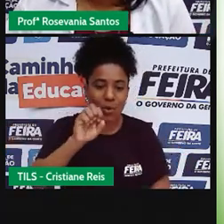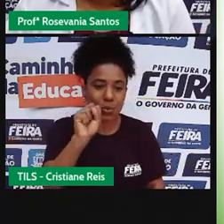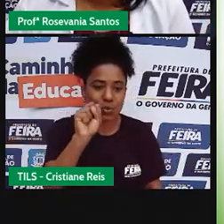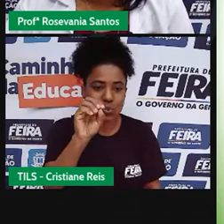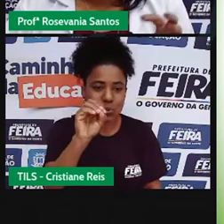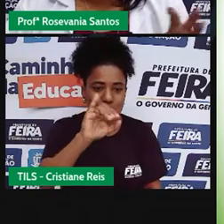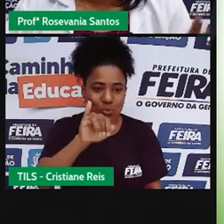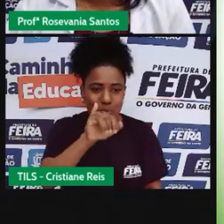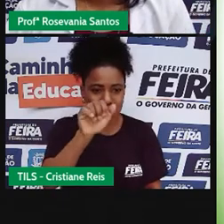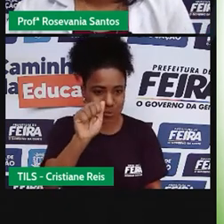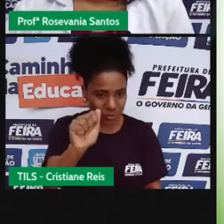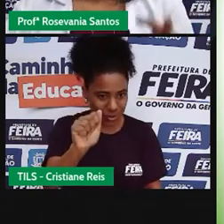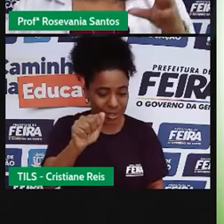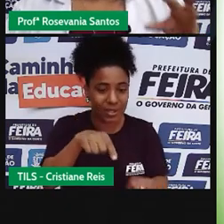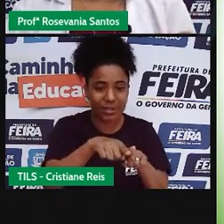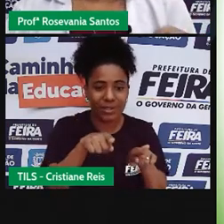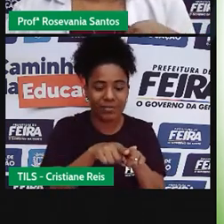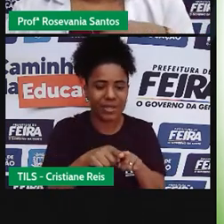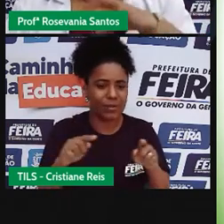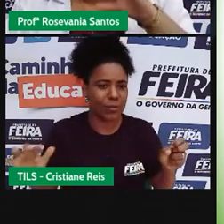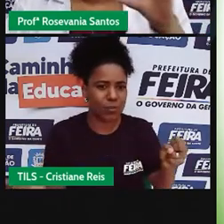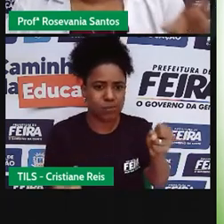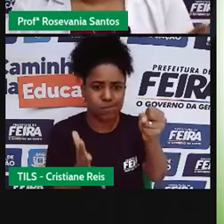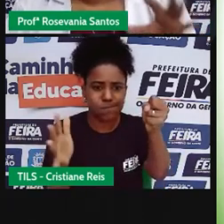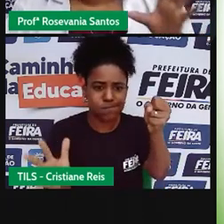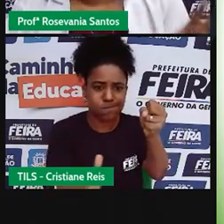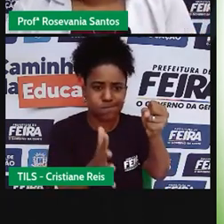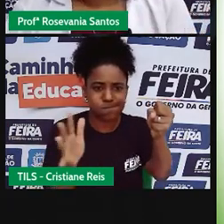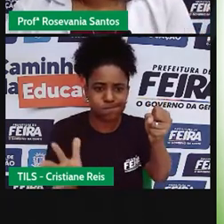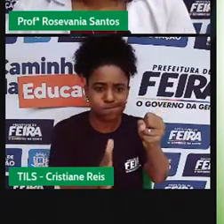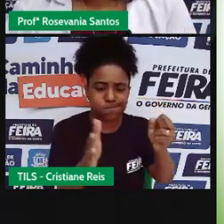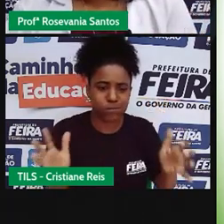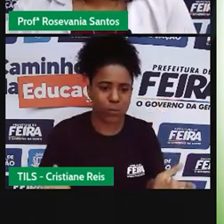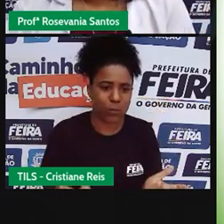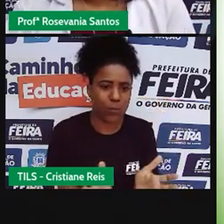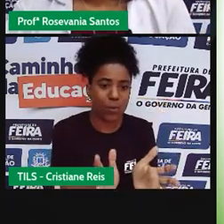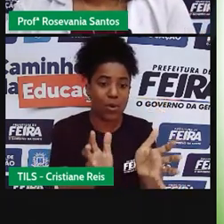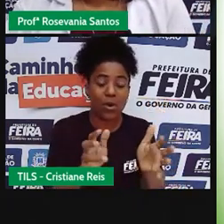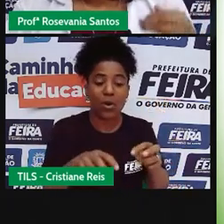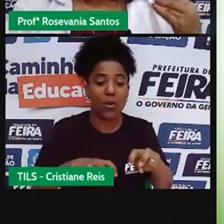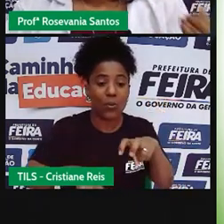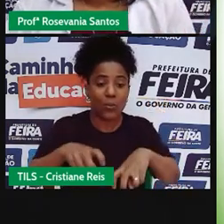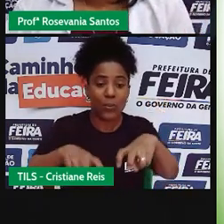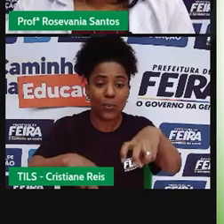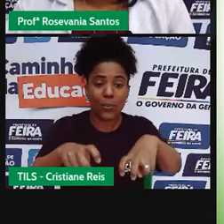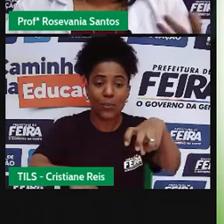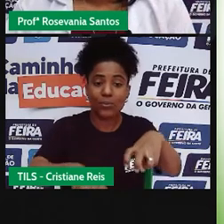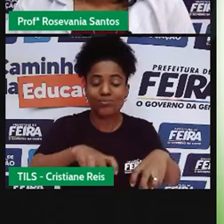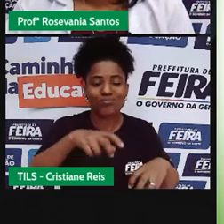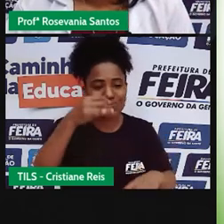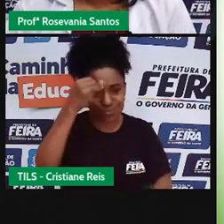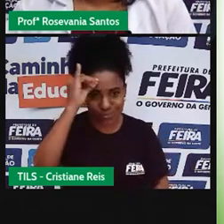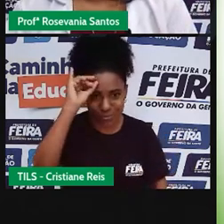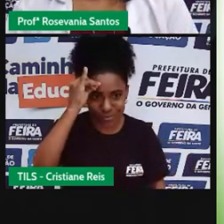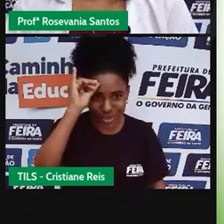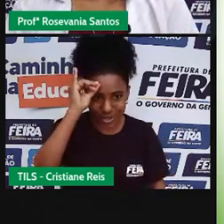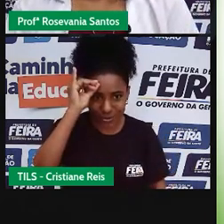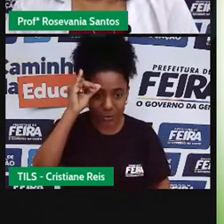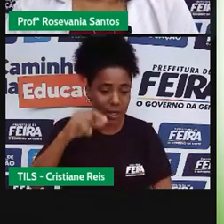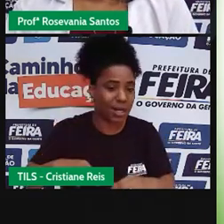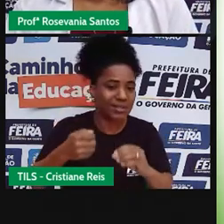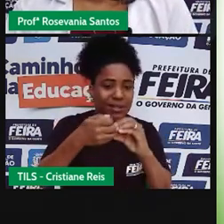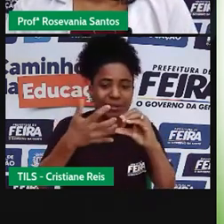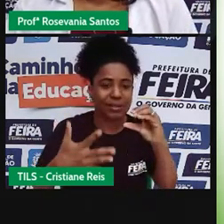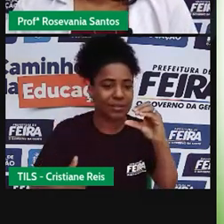esses três estados aqui, eles têm características semelhantes, econômicas, voltadas lá para agricultura, para pecuária